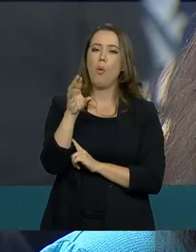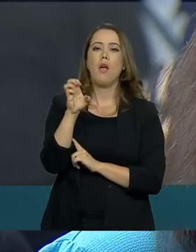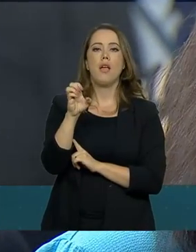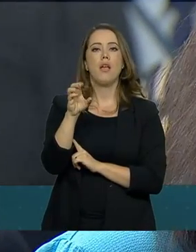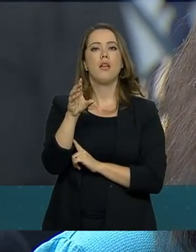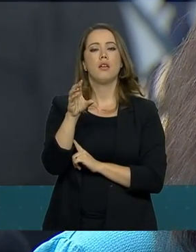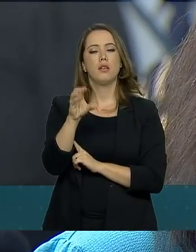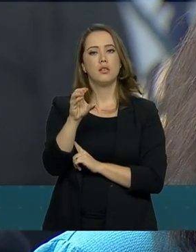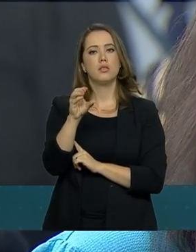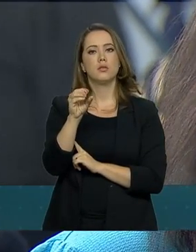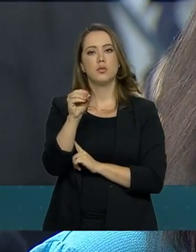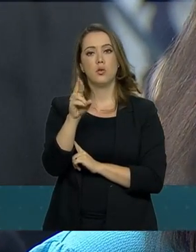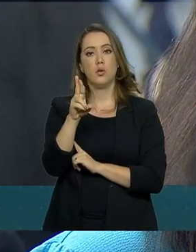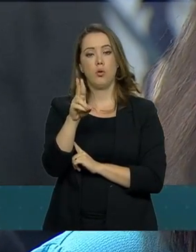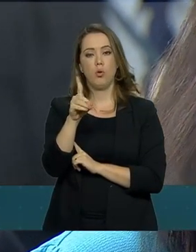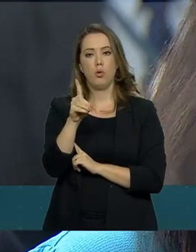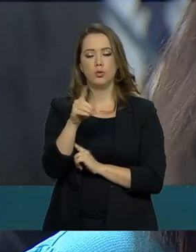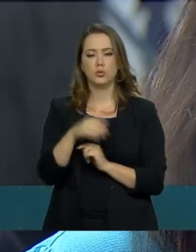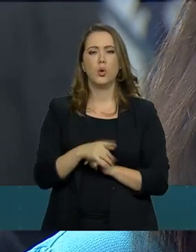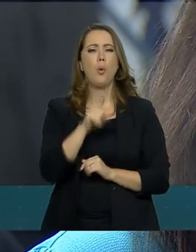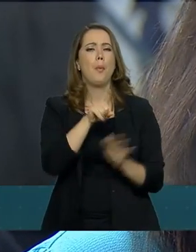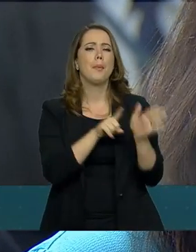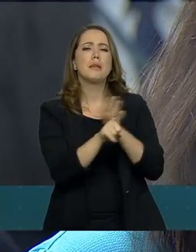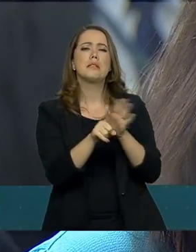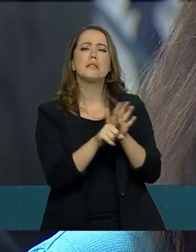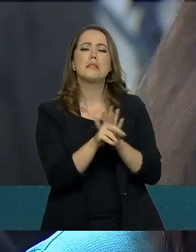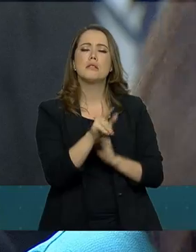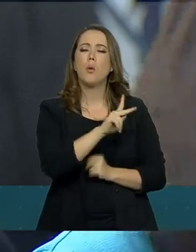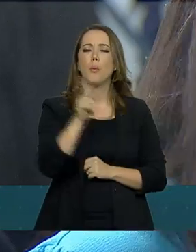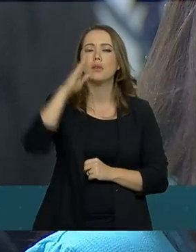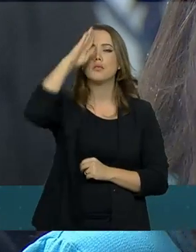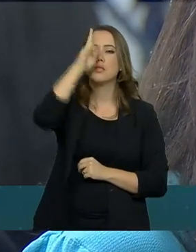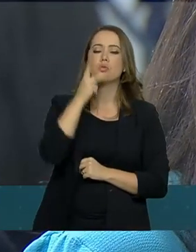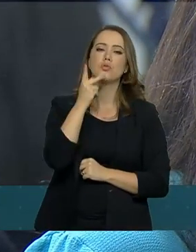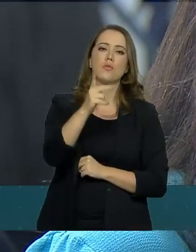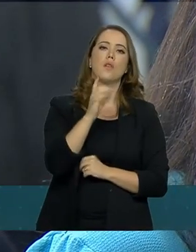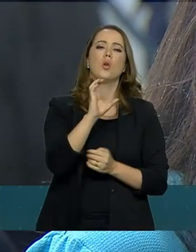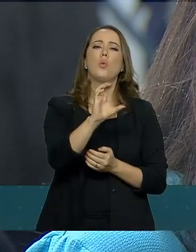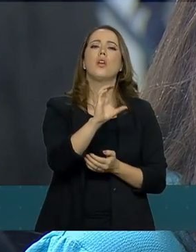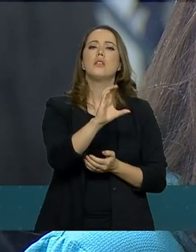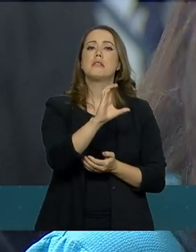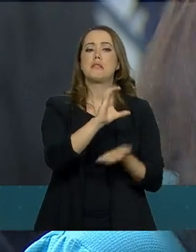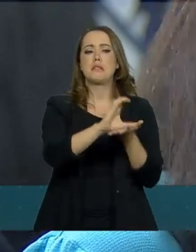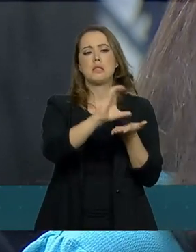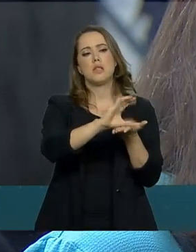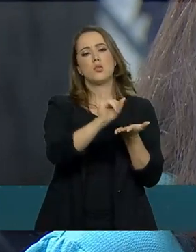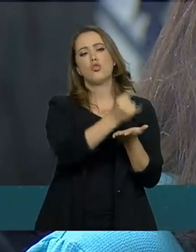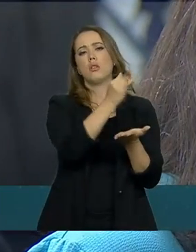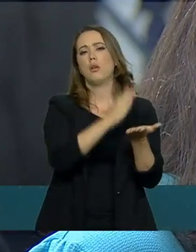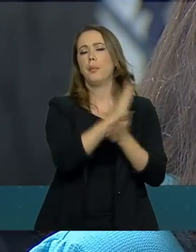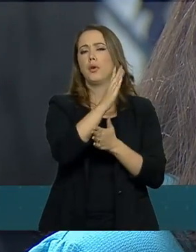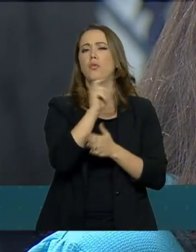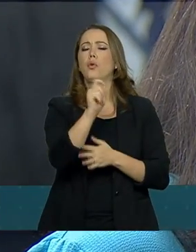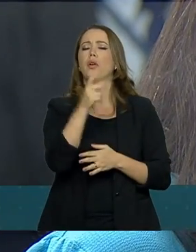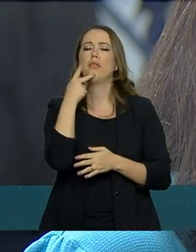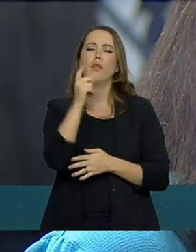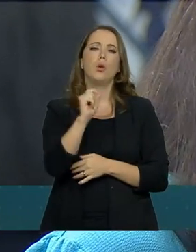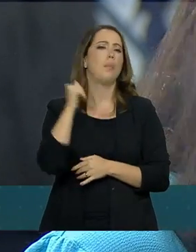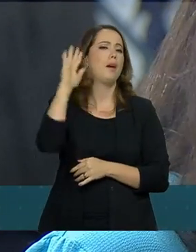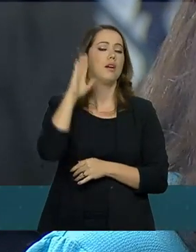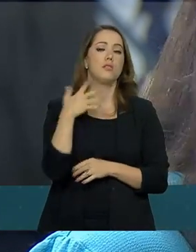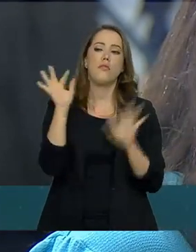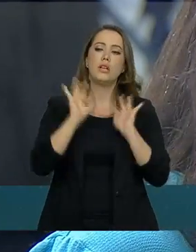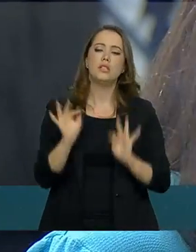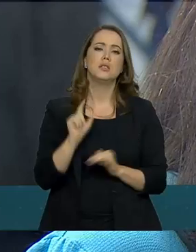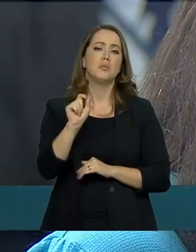questão da aprovação da admissibilidade na CCJ do texto da reforma da Previdência. O senhor falou que ele estava